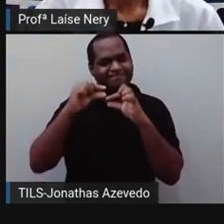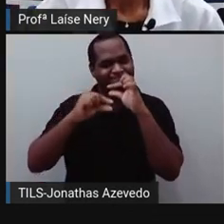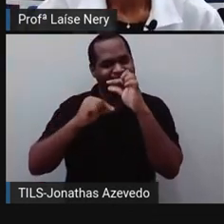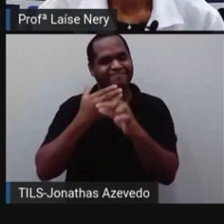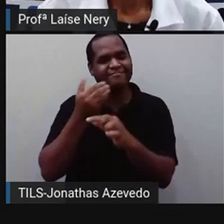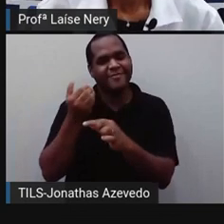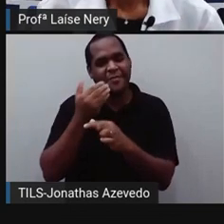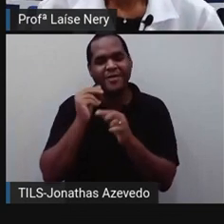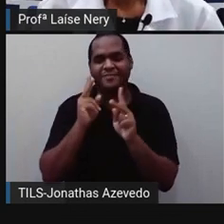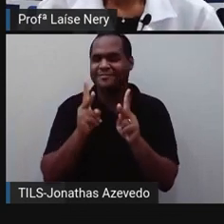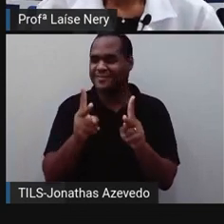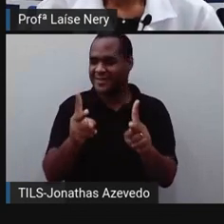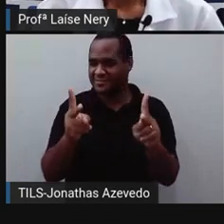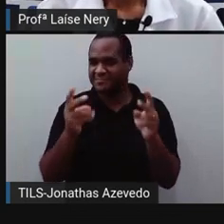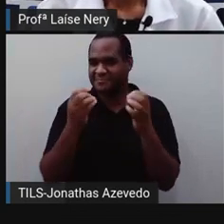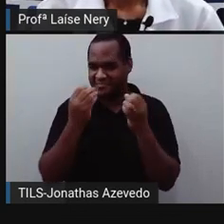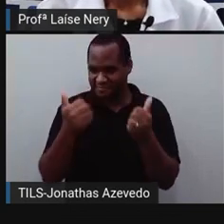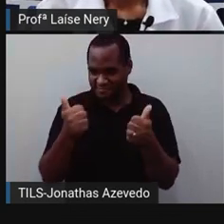sempre.